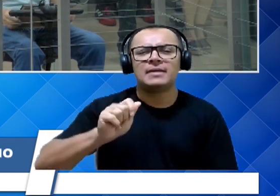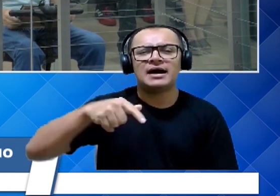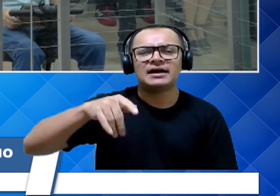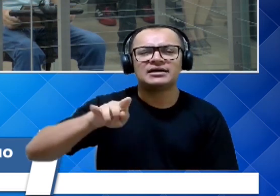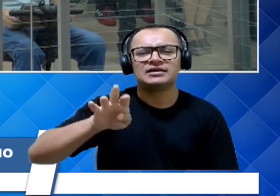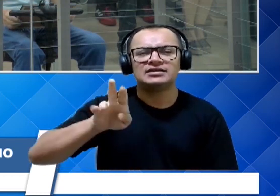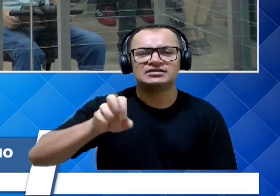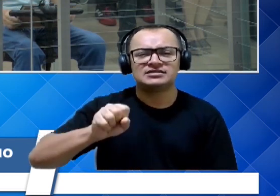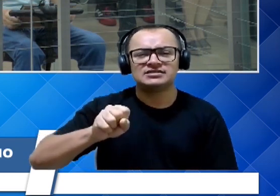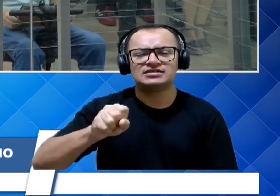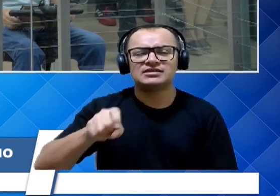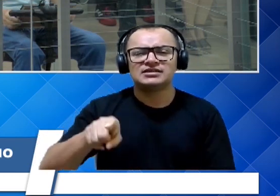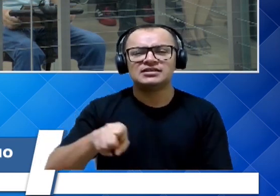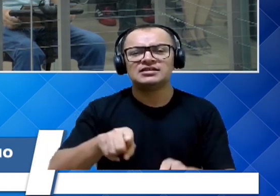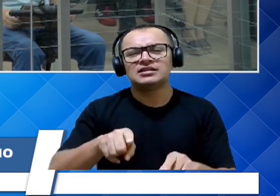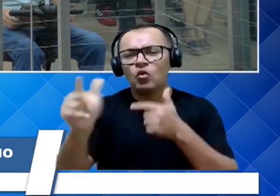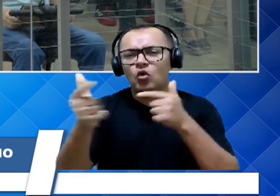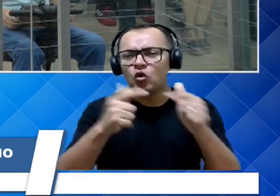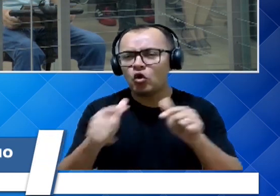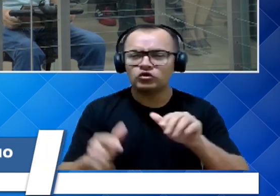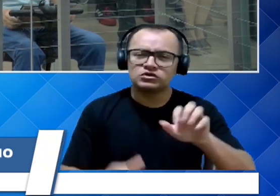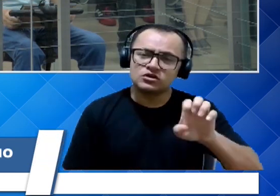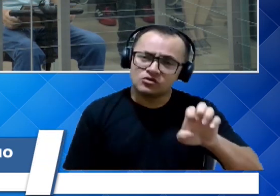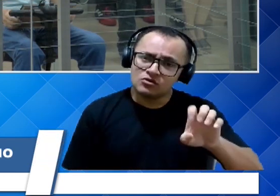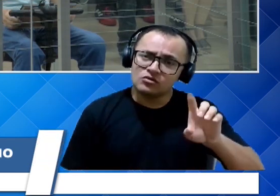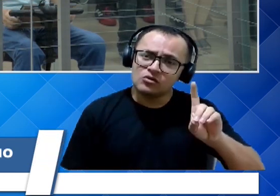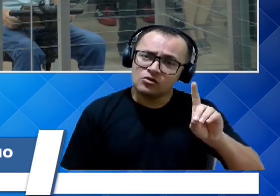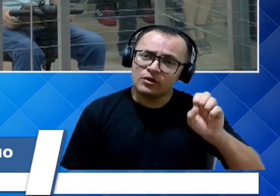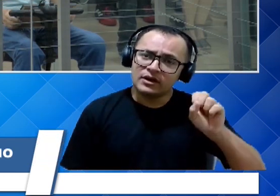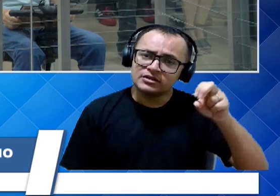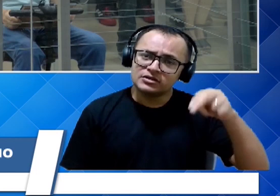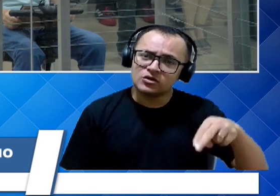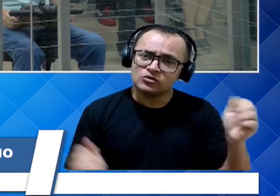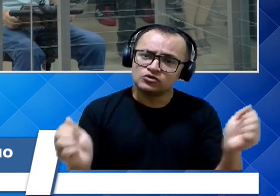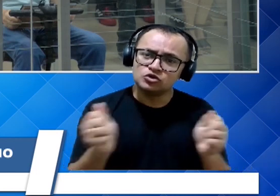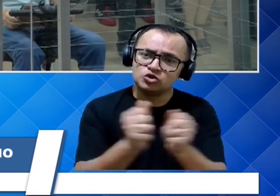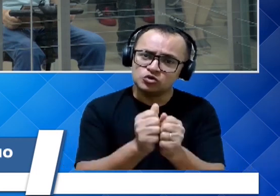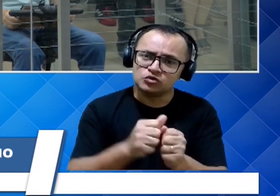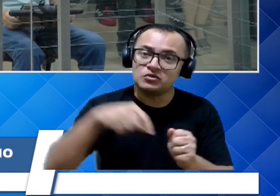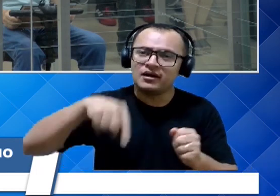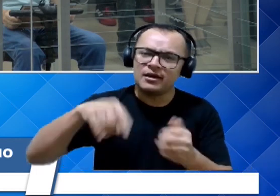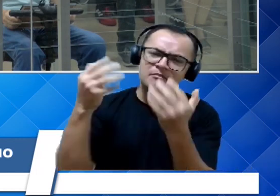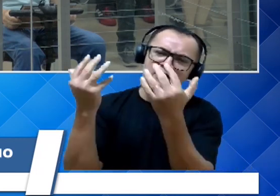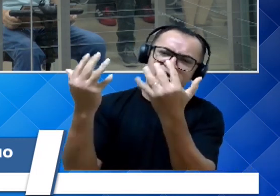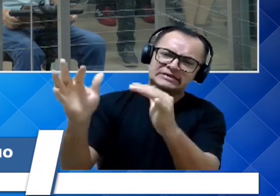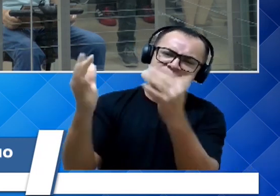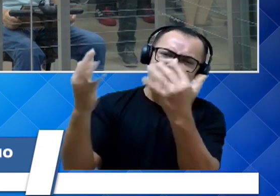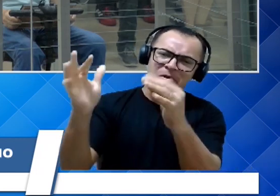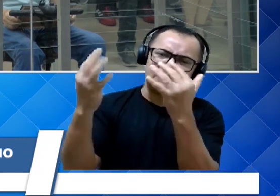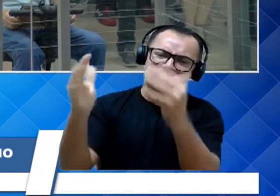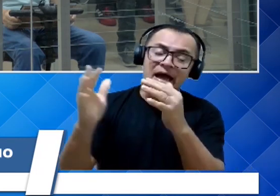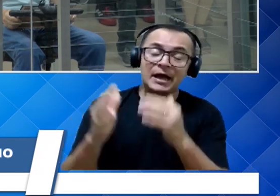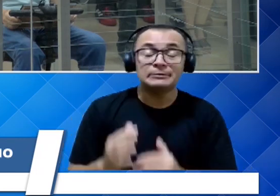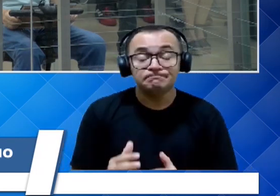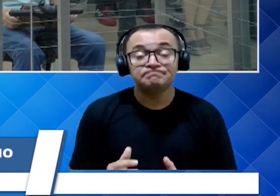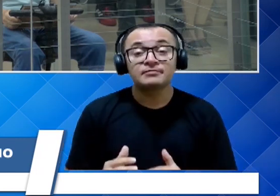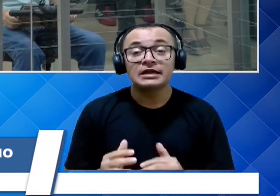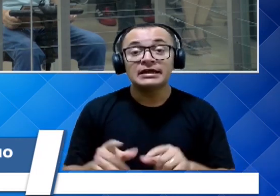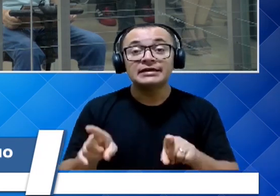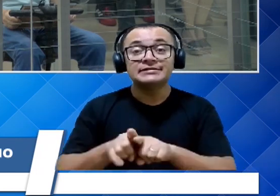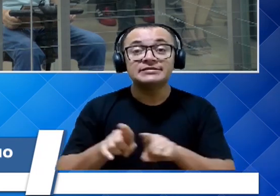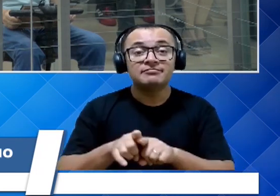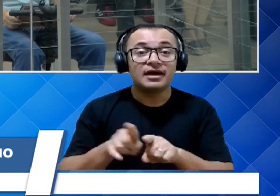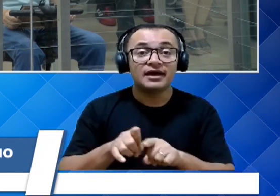Edson. Então, para nós aqui, para saudar o maior esporte que